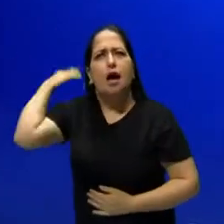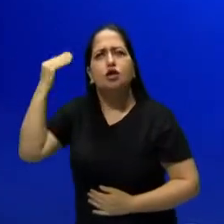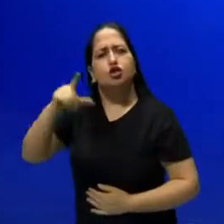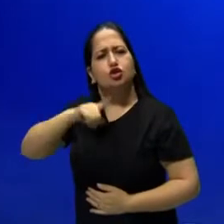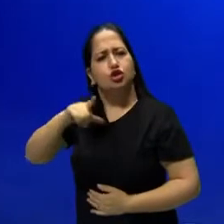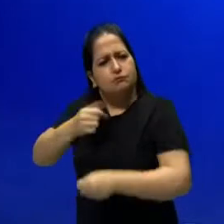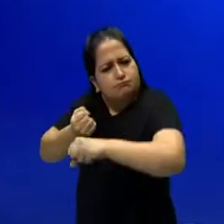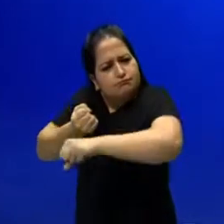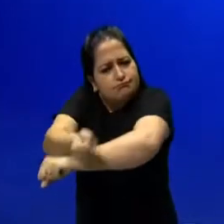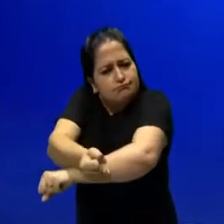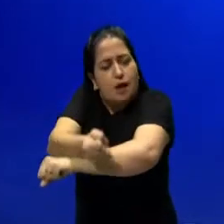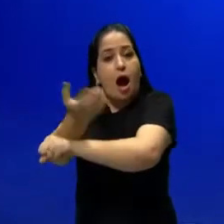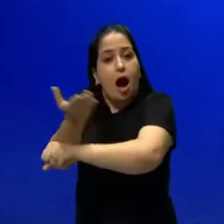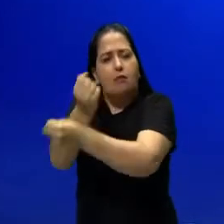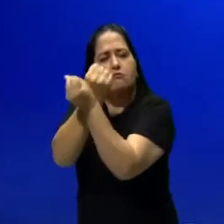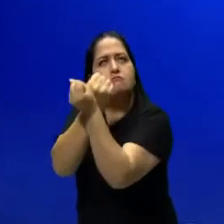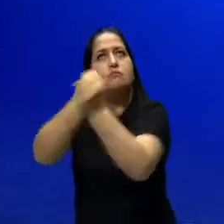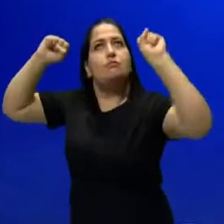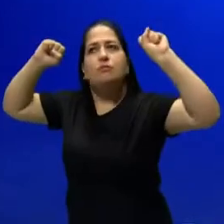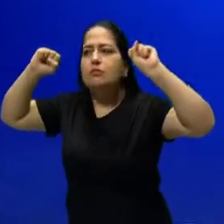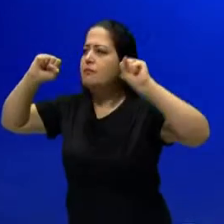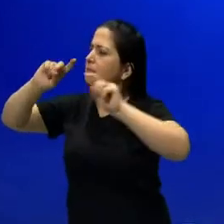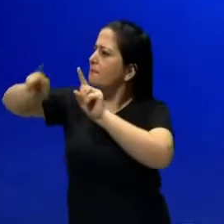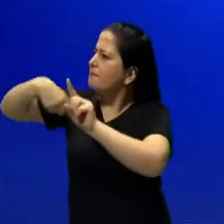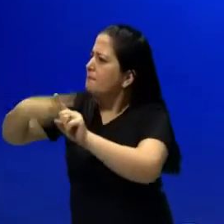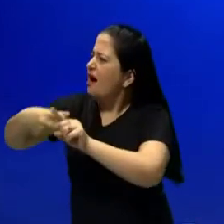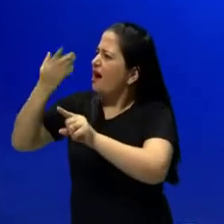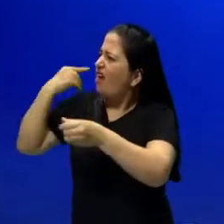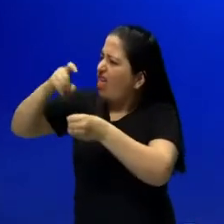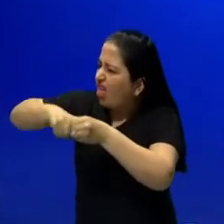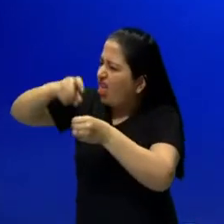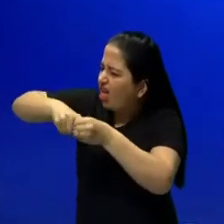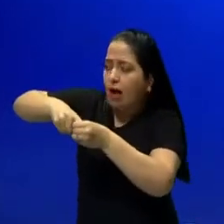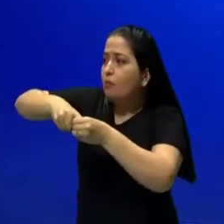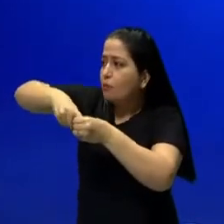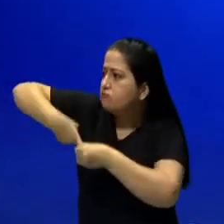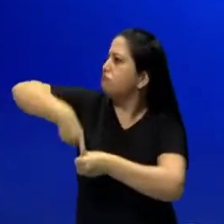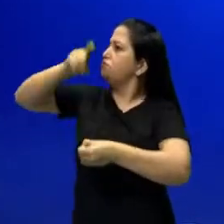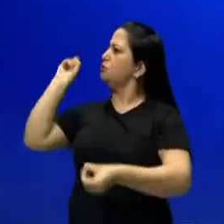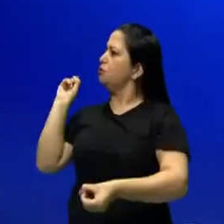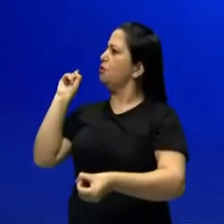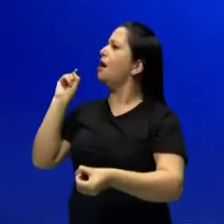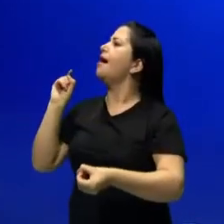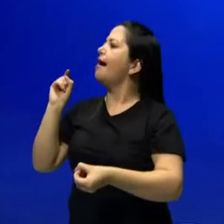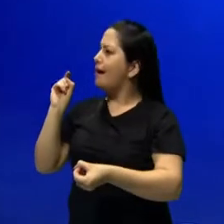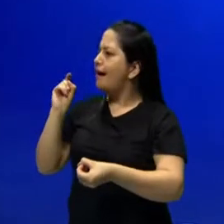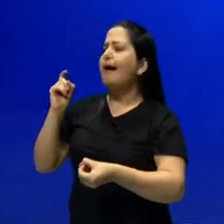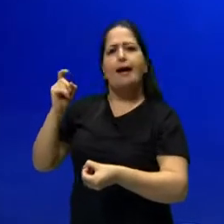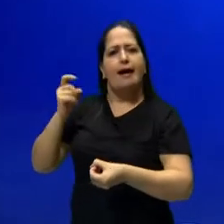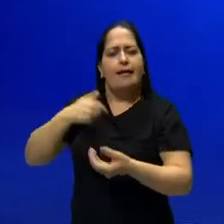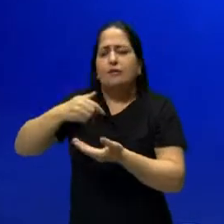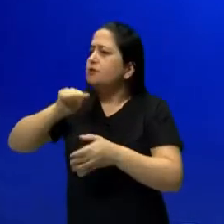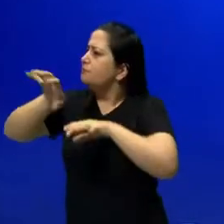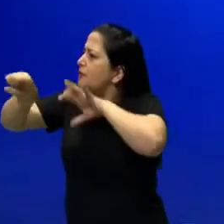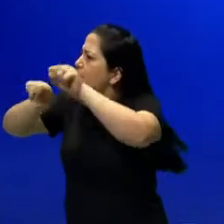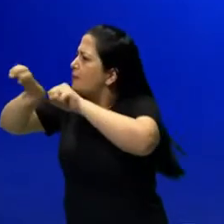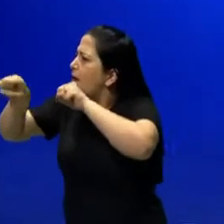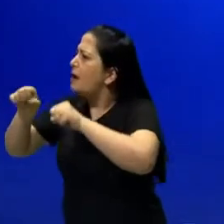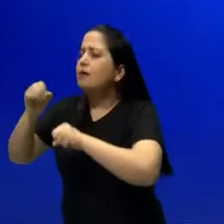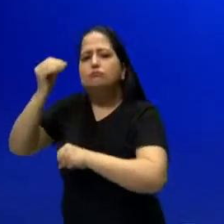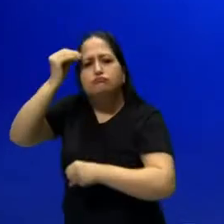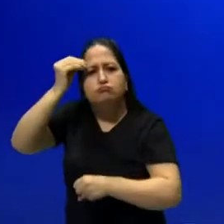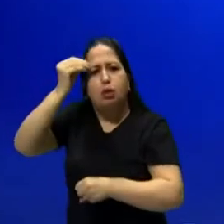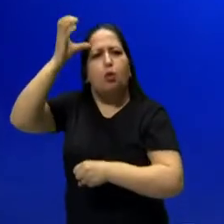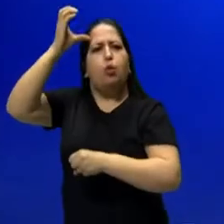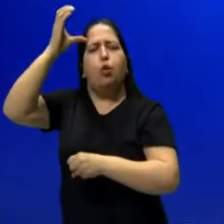escravos e que se tornou uma república. Então, a escola literária vem com a força de propor esse conhecimento de